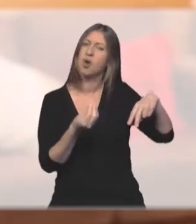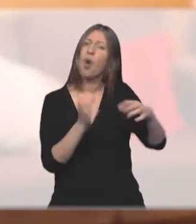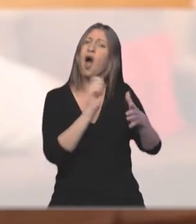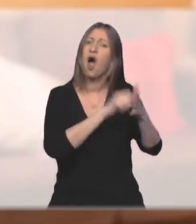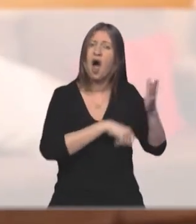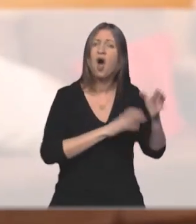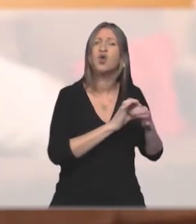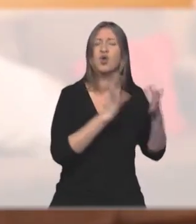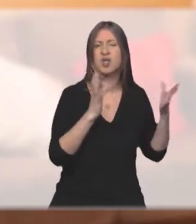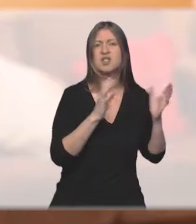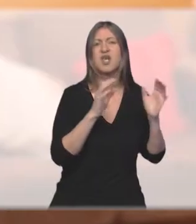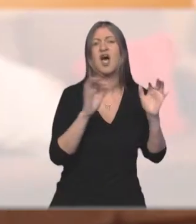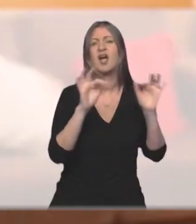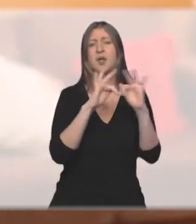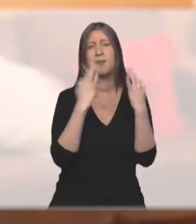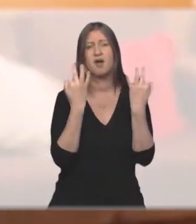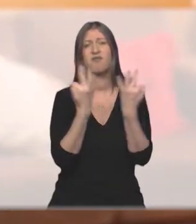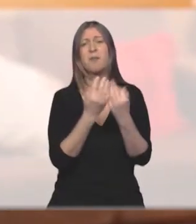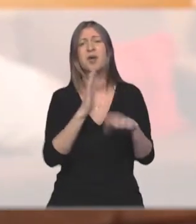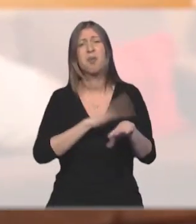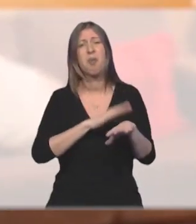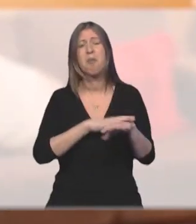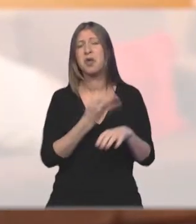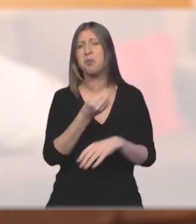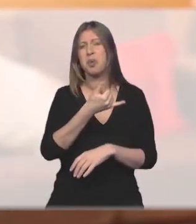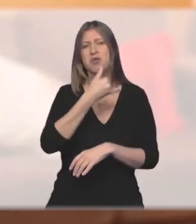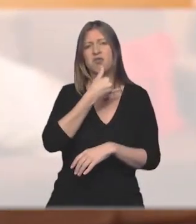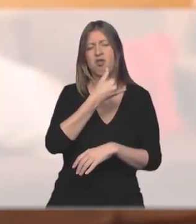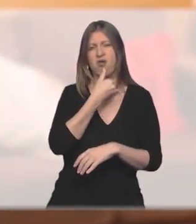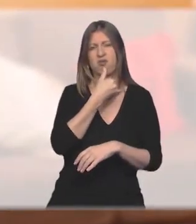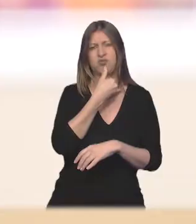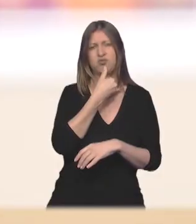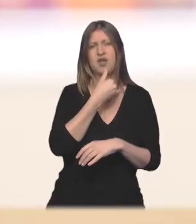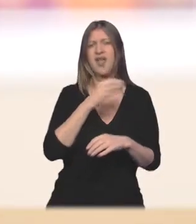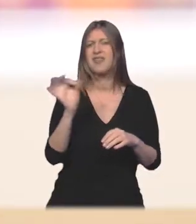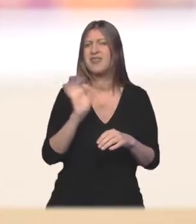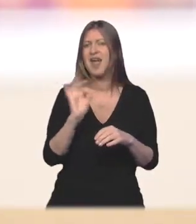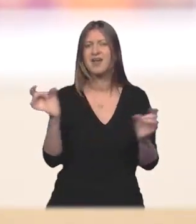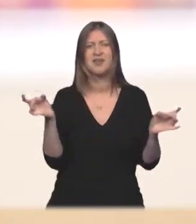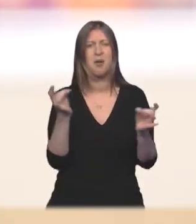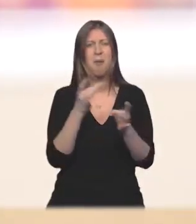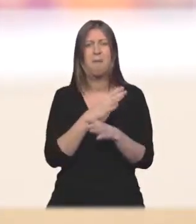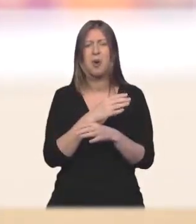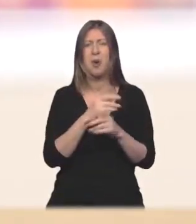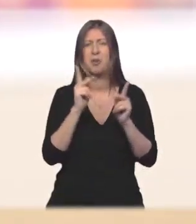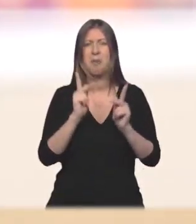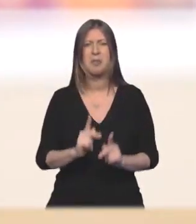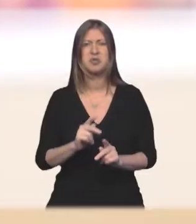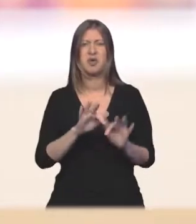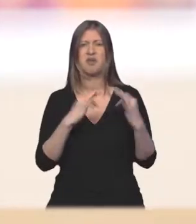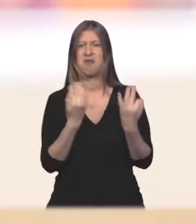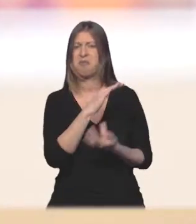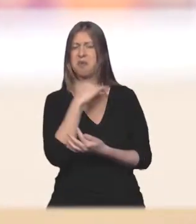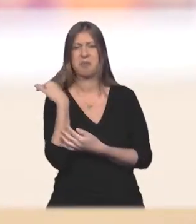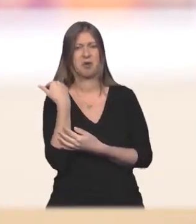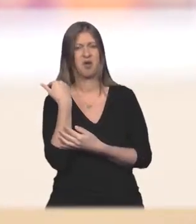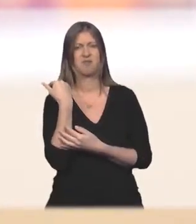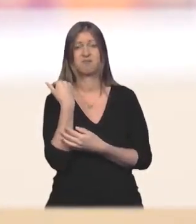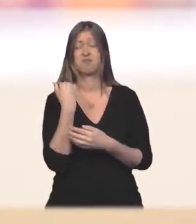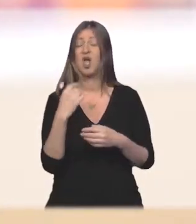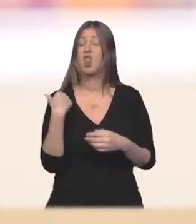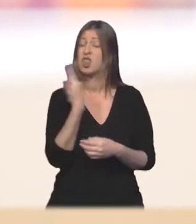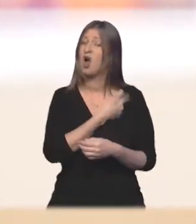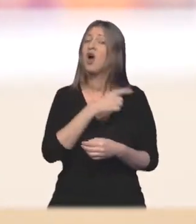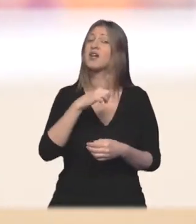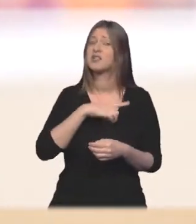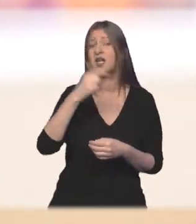autorizada por uma família num momento que é de extrema fragilidade. Ninguém está preparado para perder um familiar. Nós temos